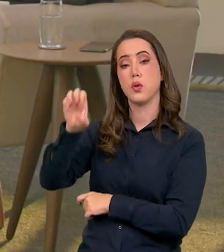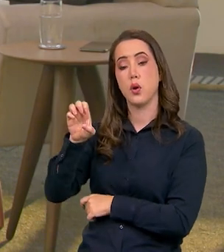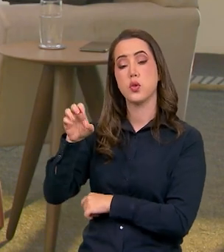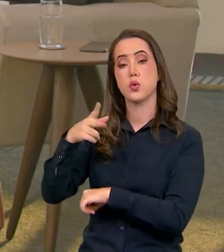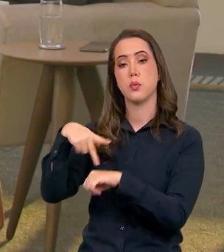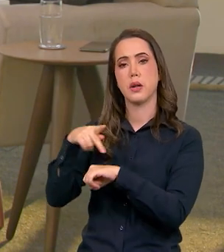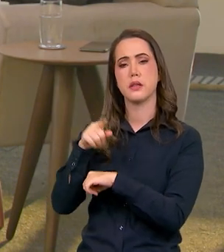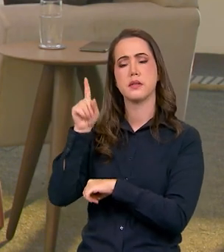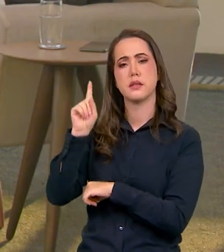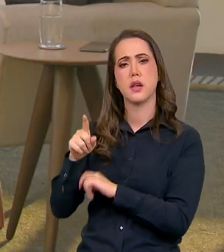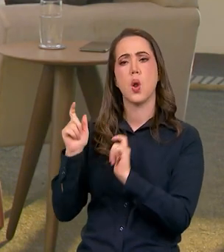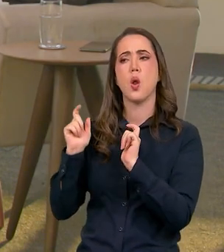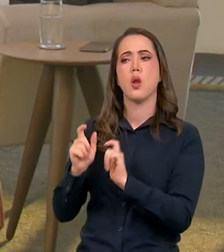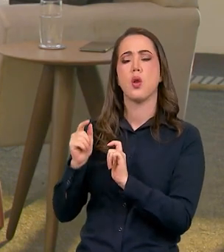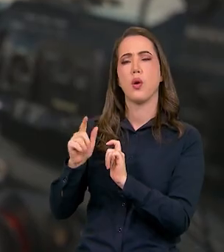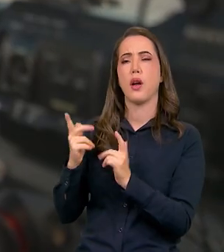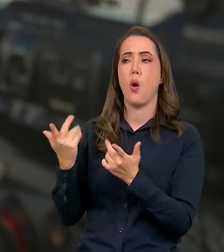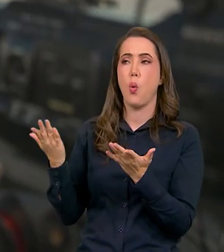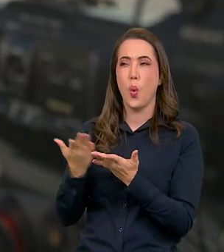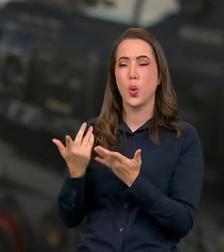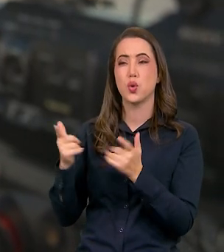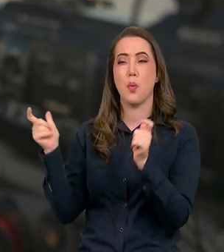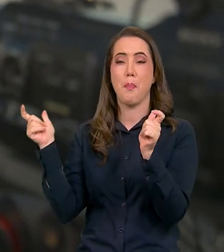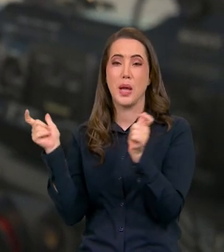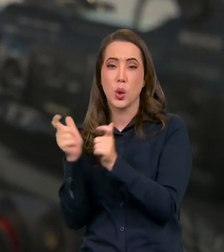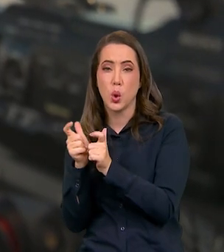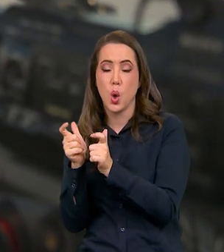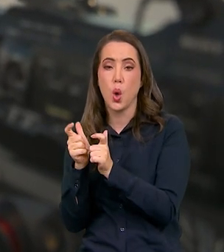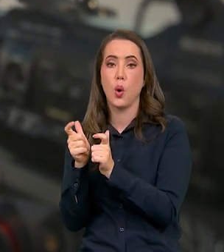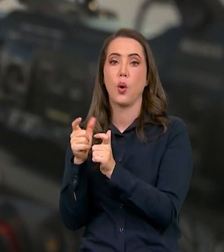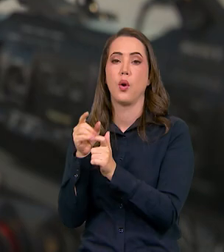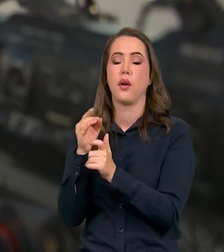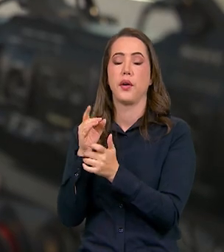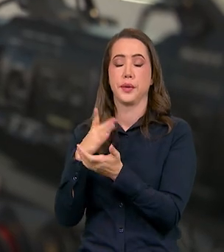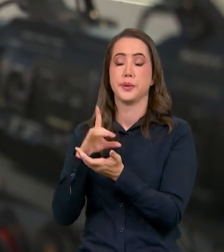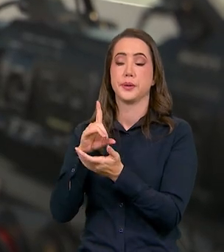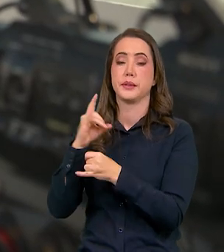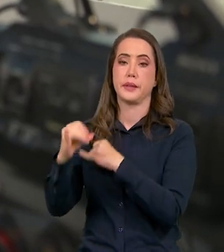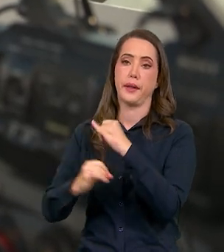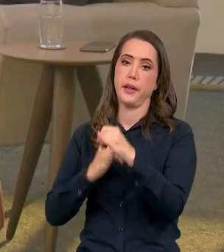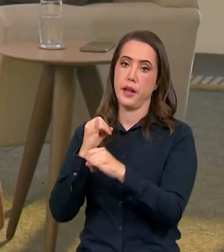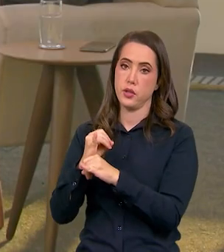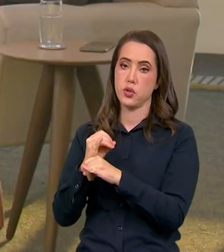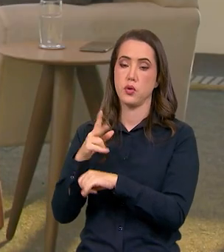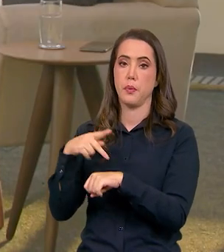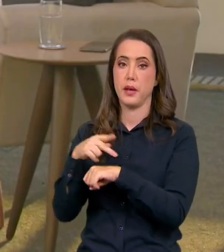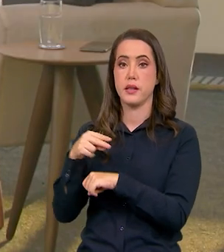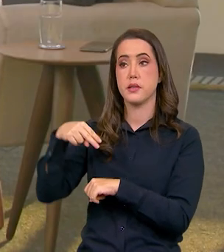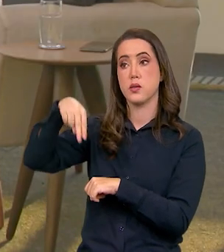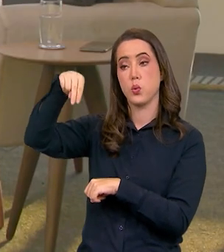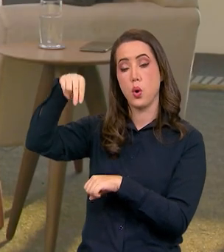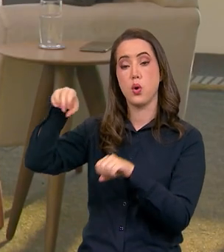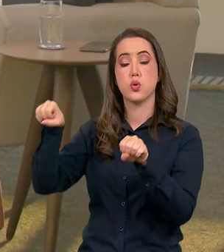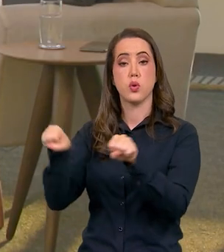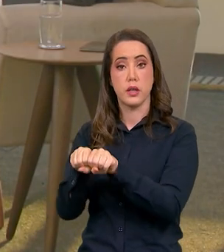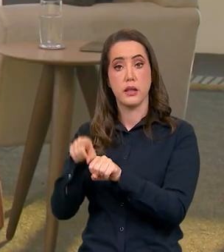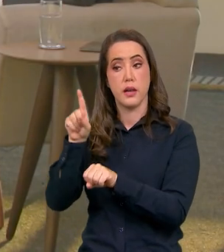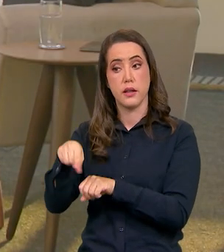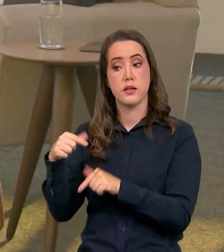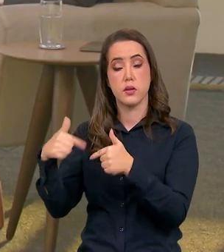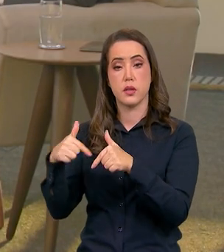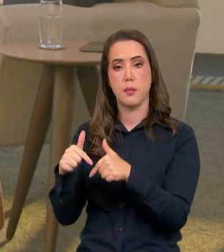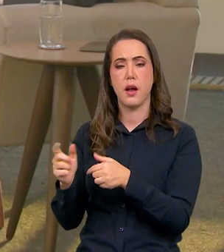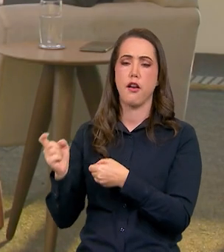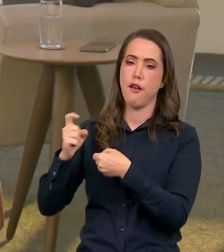país, como o senhor falou, é uma das que tem menos cobertura digital no país e o norte conectado tem essa função,